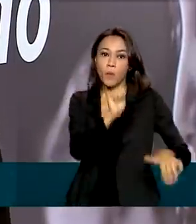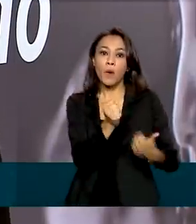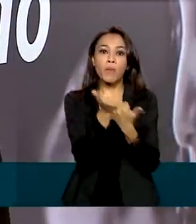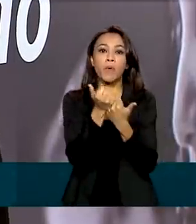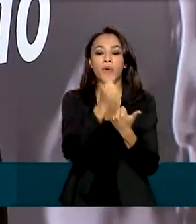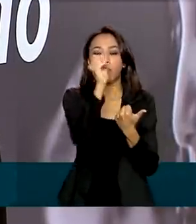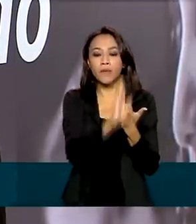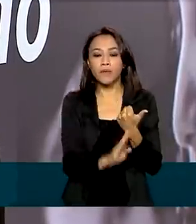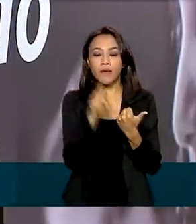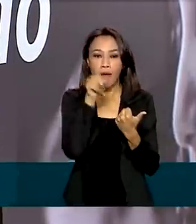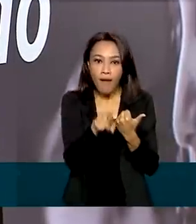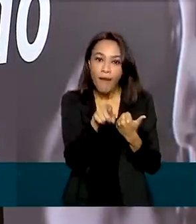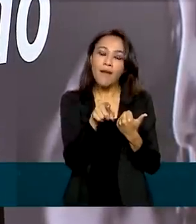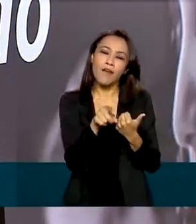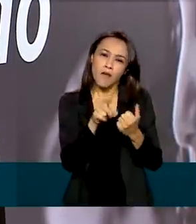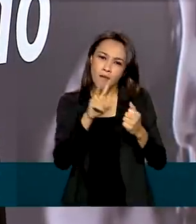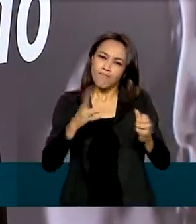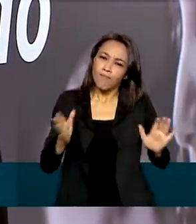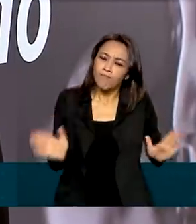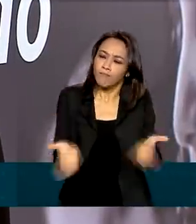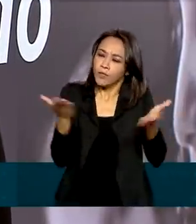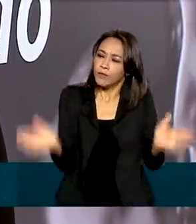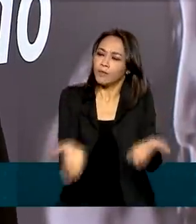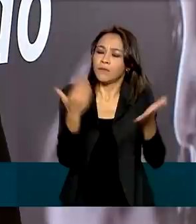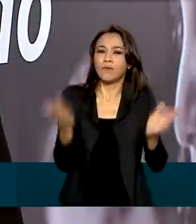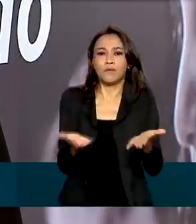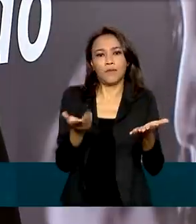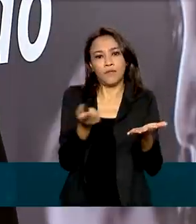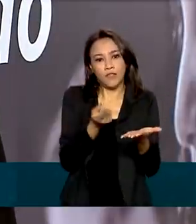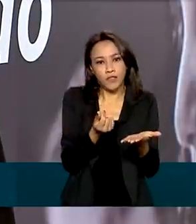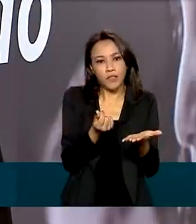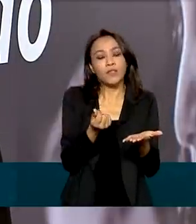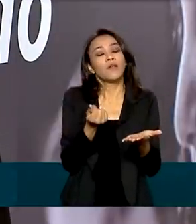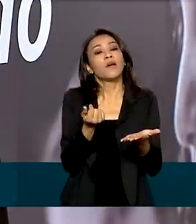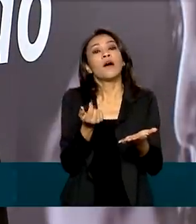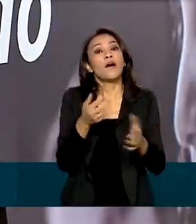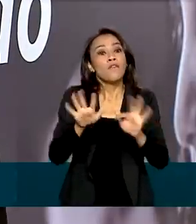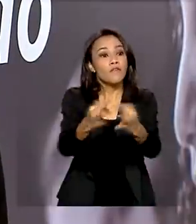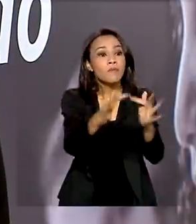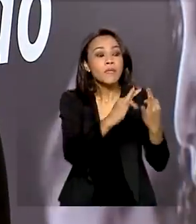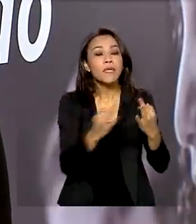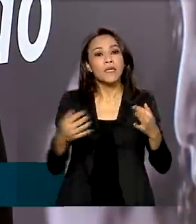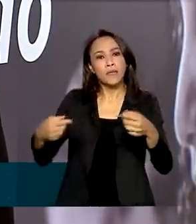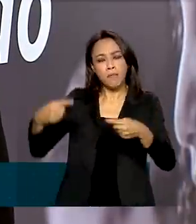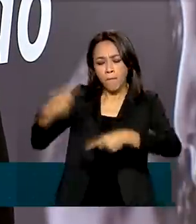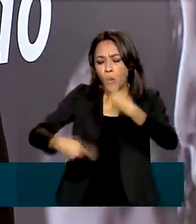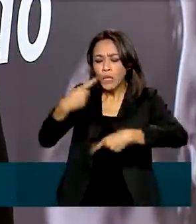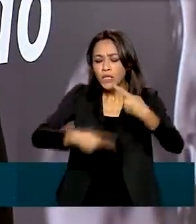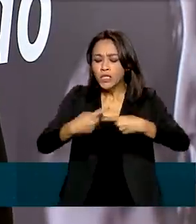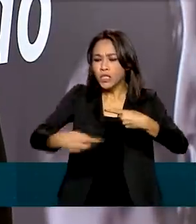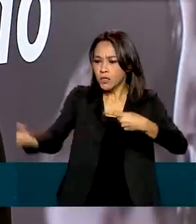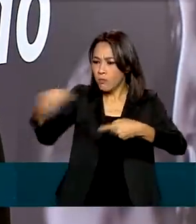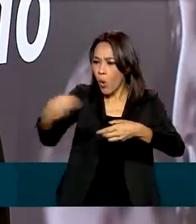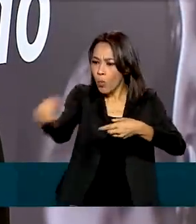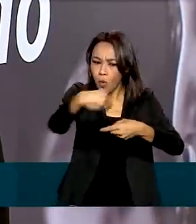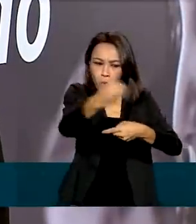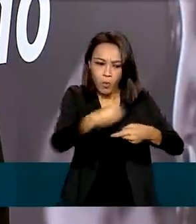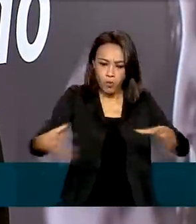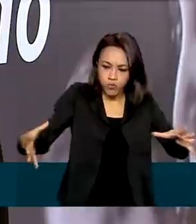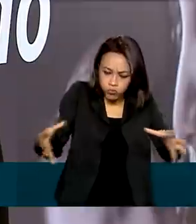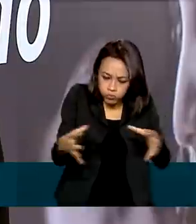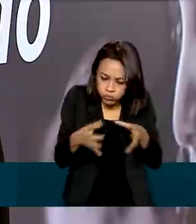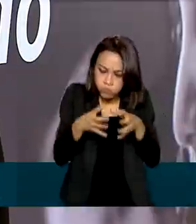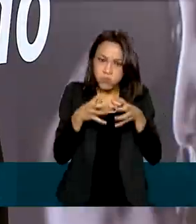das políticas de transferência de renda. Nós buscamos, com isso, integrar muitas políticas públicas para que